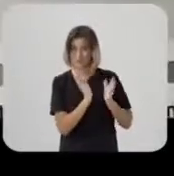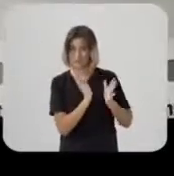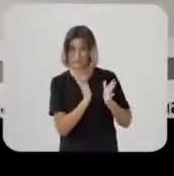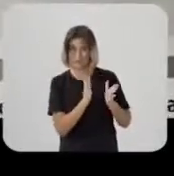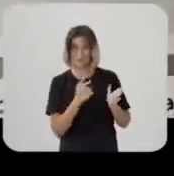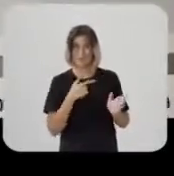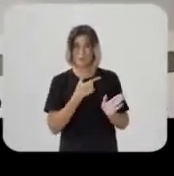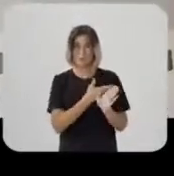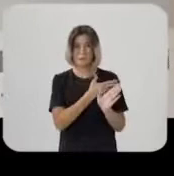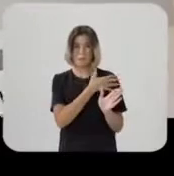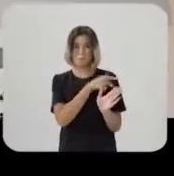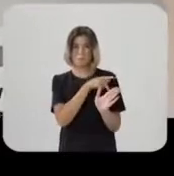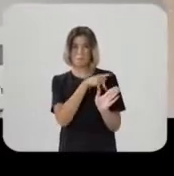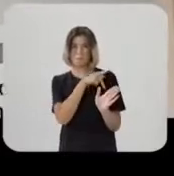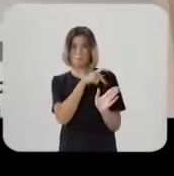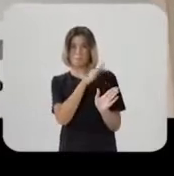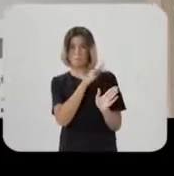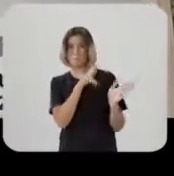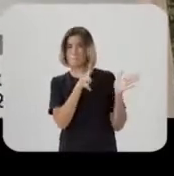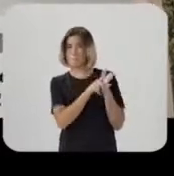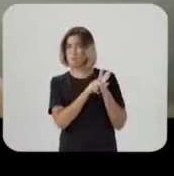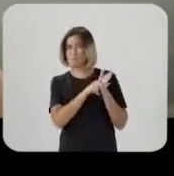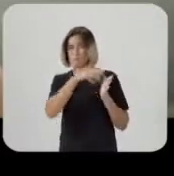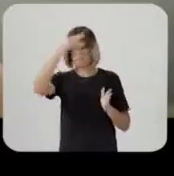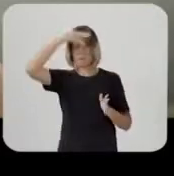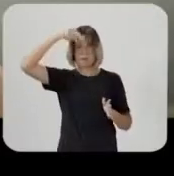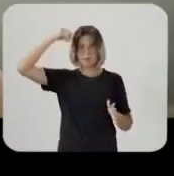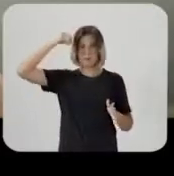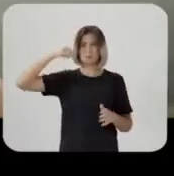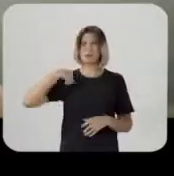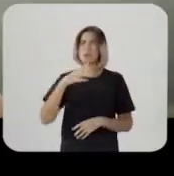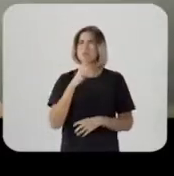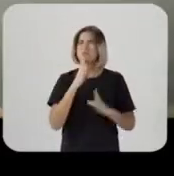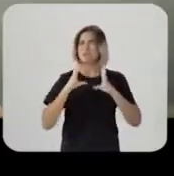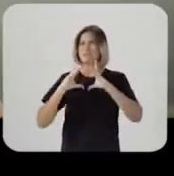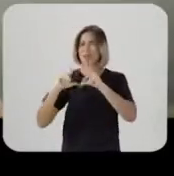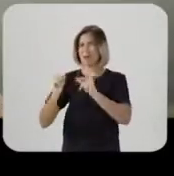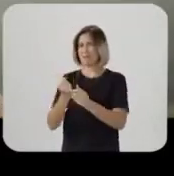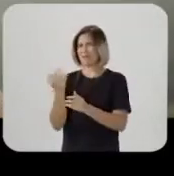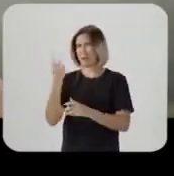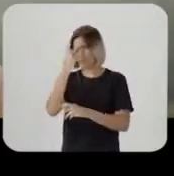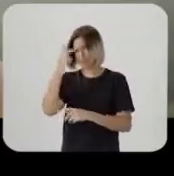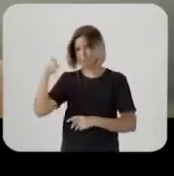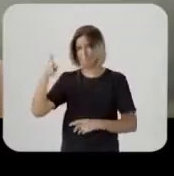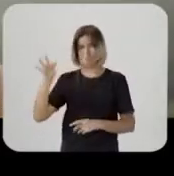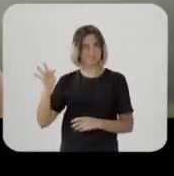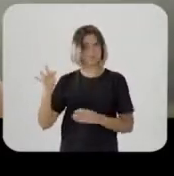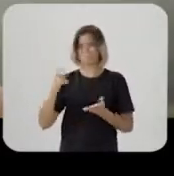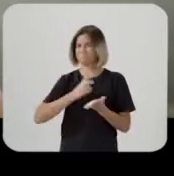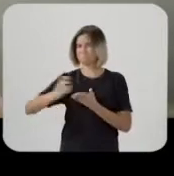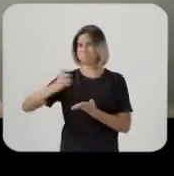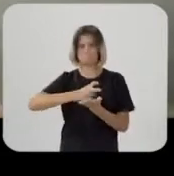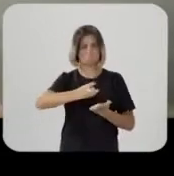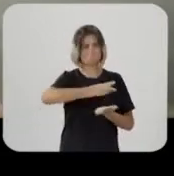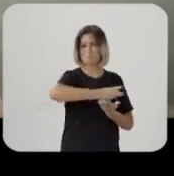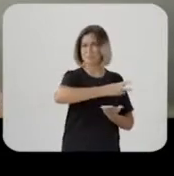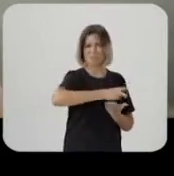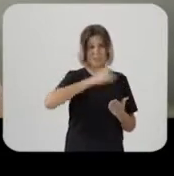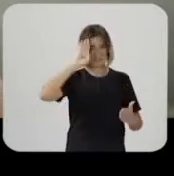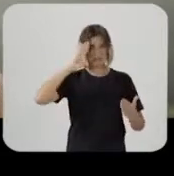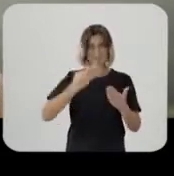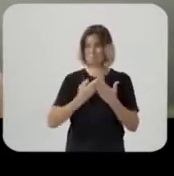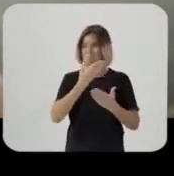anos, quando era administrado pelo PT de Marília. Muitos que eu conhecia que era PT saíram do Deus,